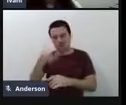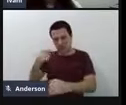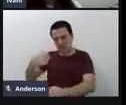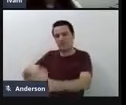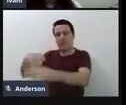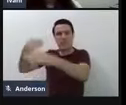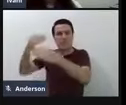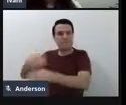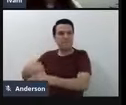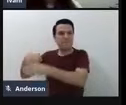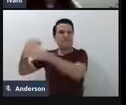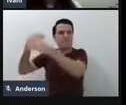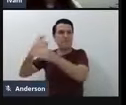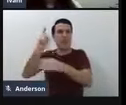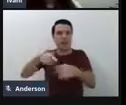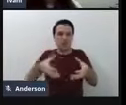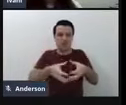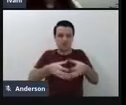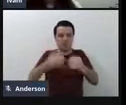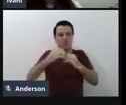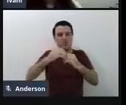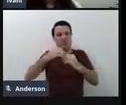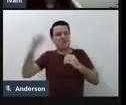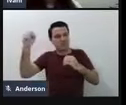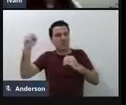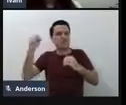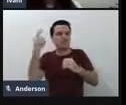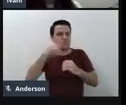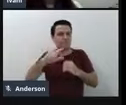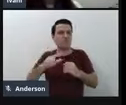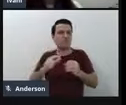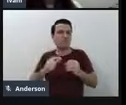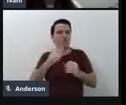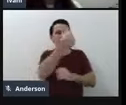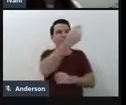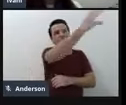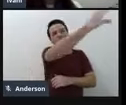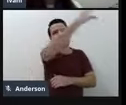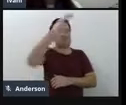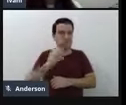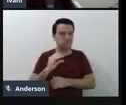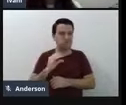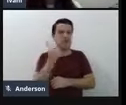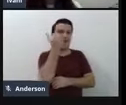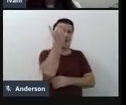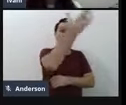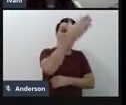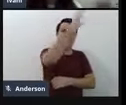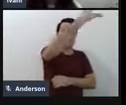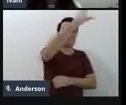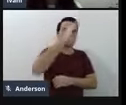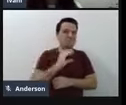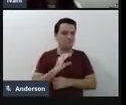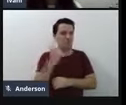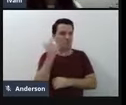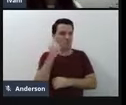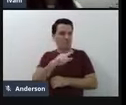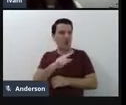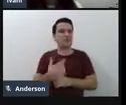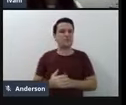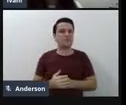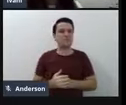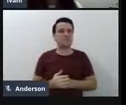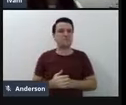do grupo de dois laboratórios na instituição, mas um com fomento externo que veio dessa pesquisa e um com